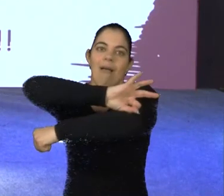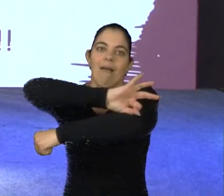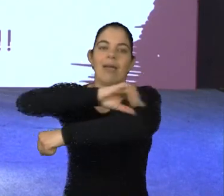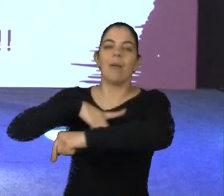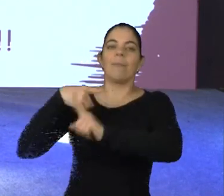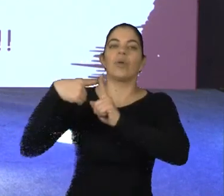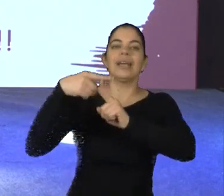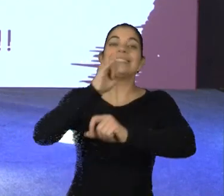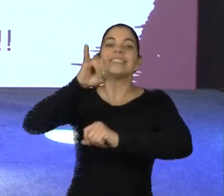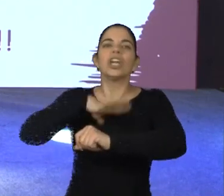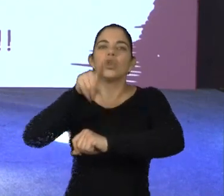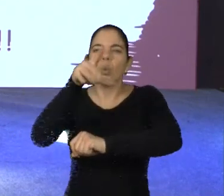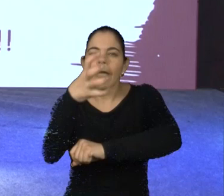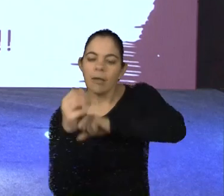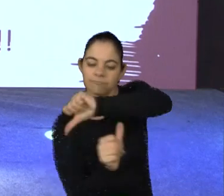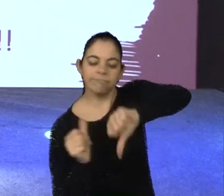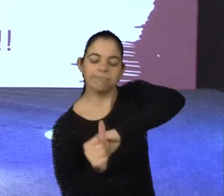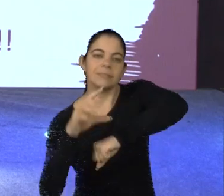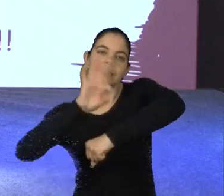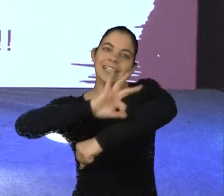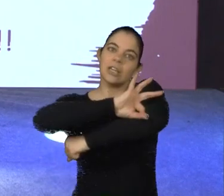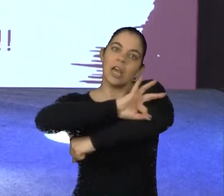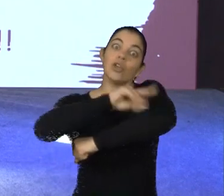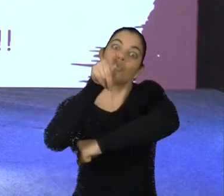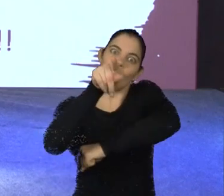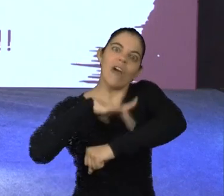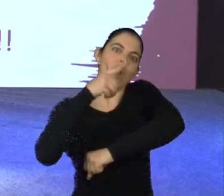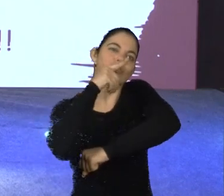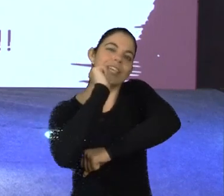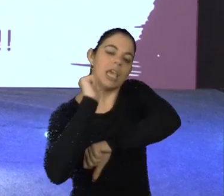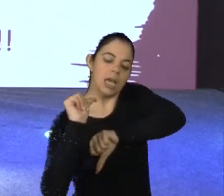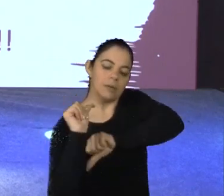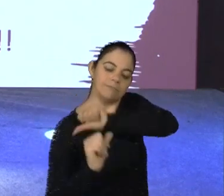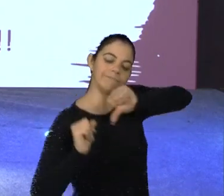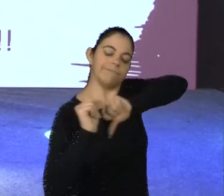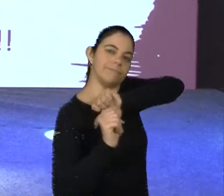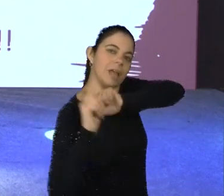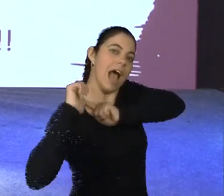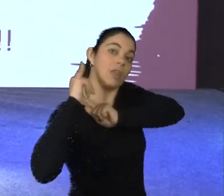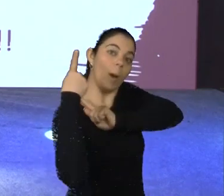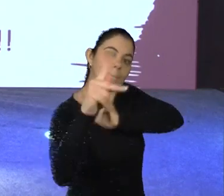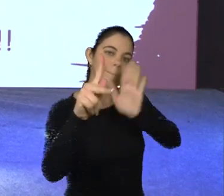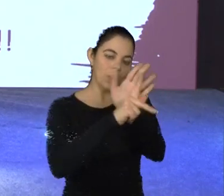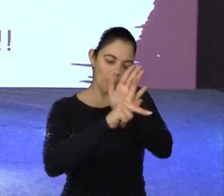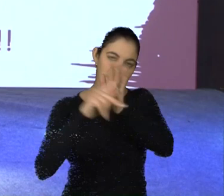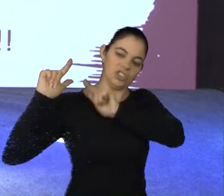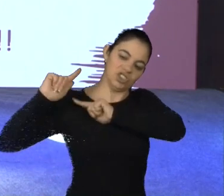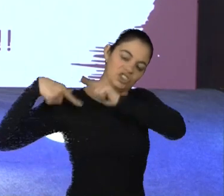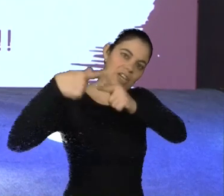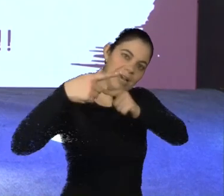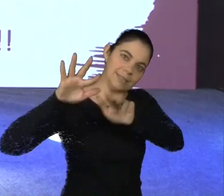isso você vai transferir ao longo das gerações, gerando uma sociedade mais saudável ou menos